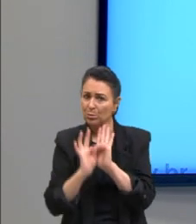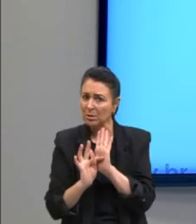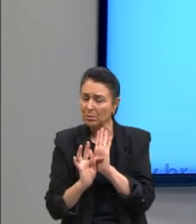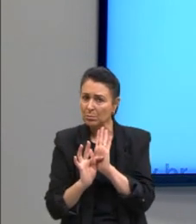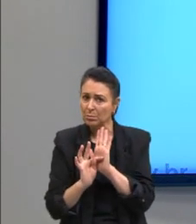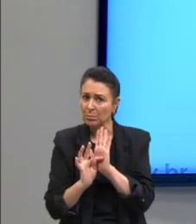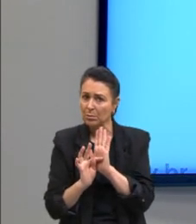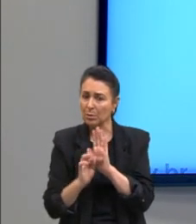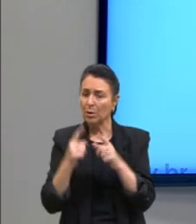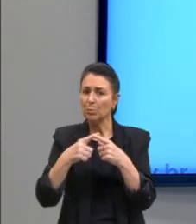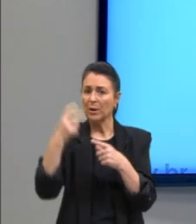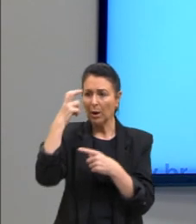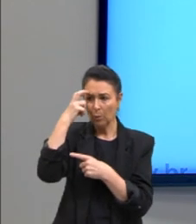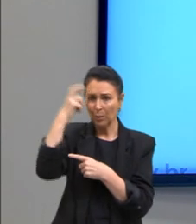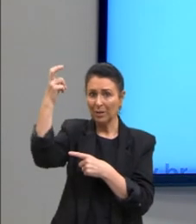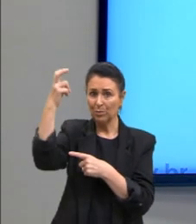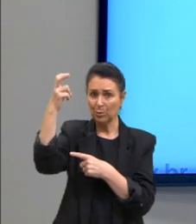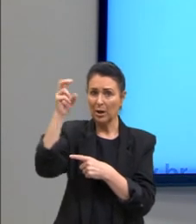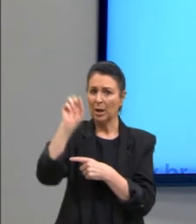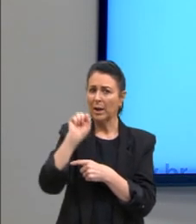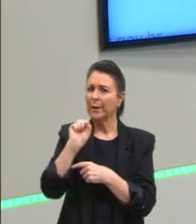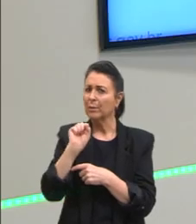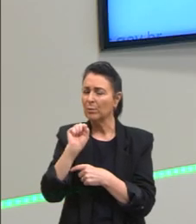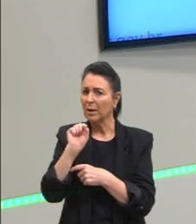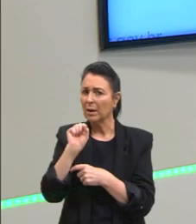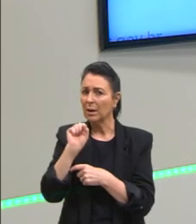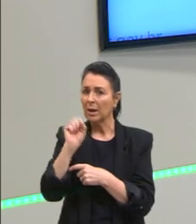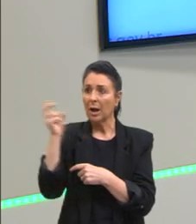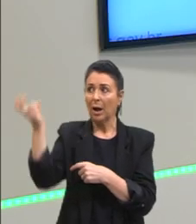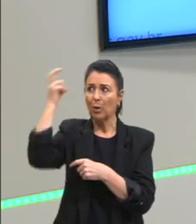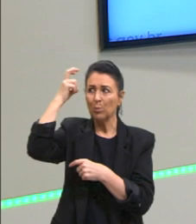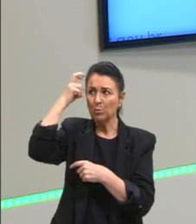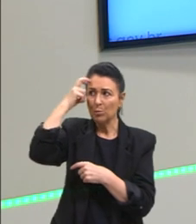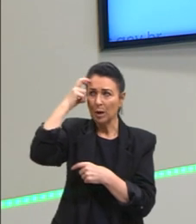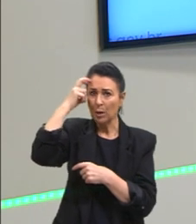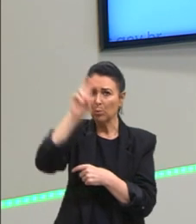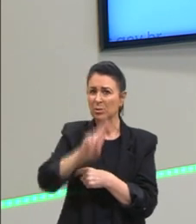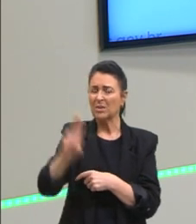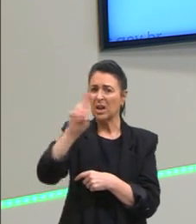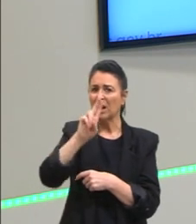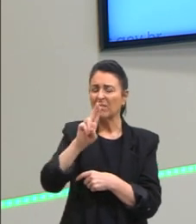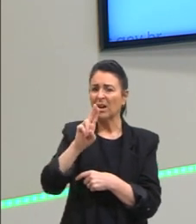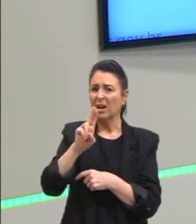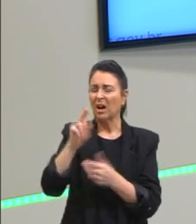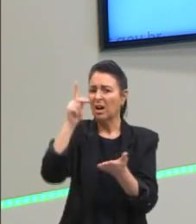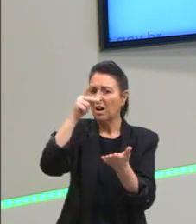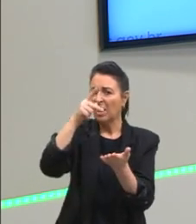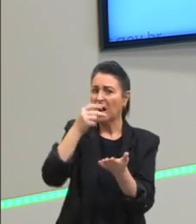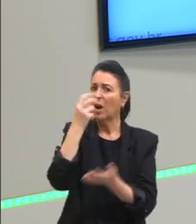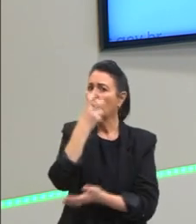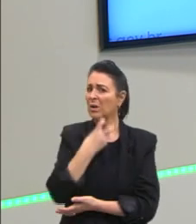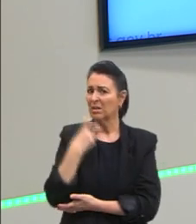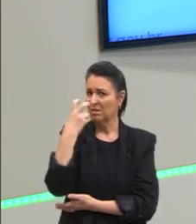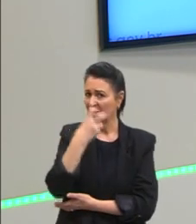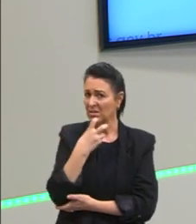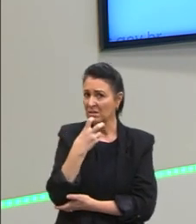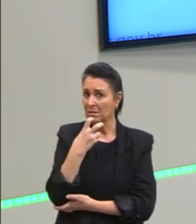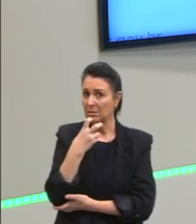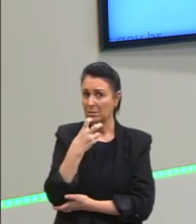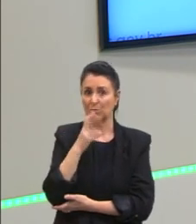uma cultura da oralidade, não, aqui já tinha escrita. Um pouco anterior foi a oralidade que já tinha escrita.